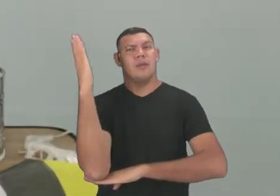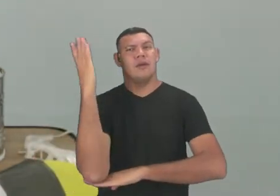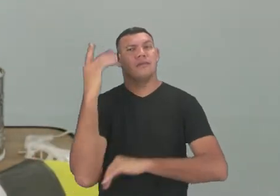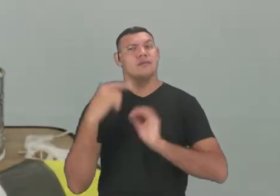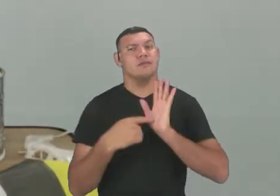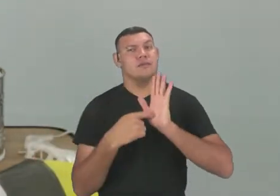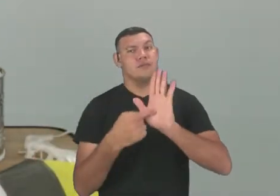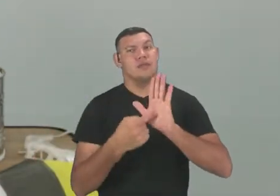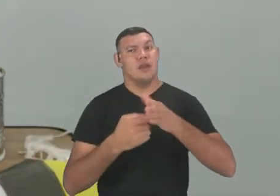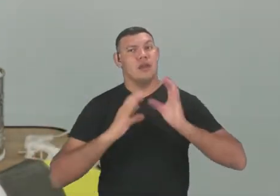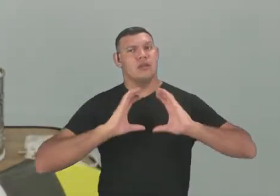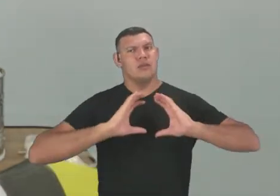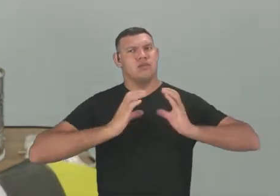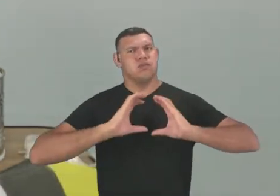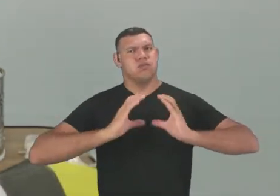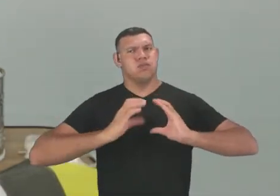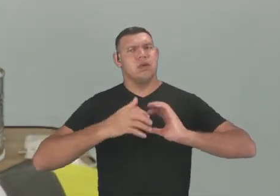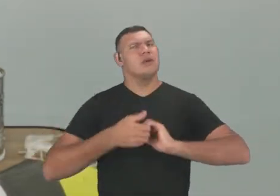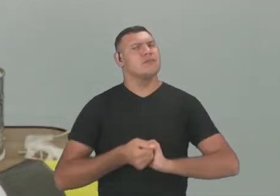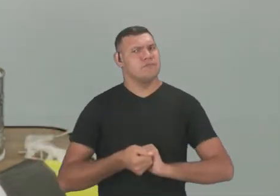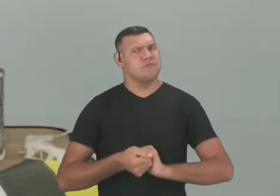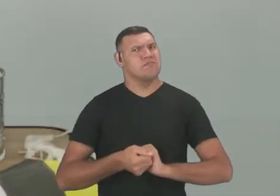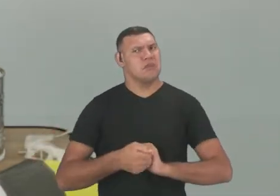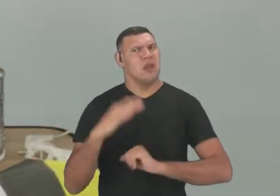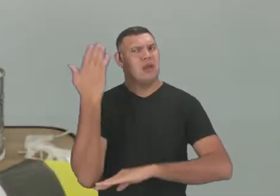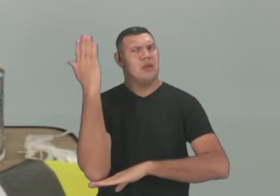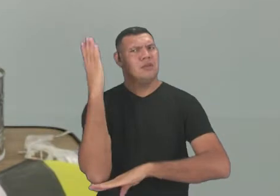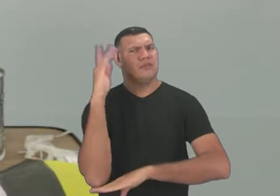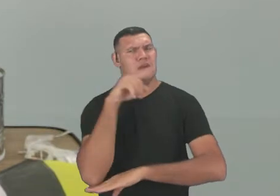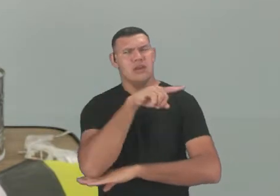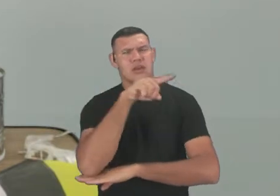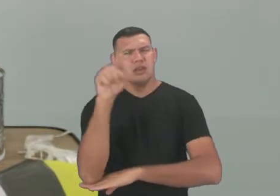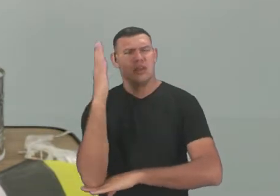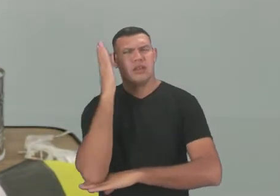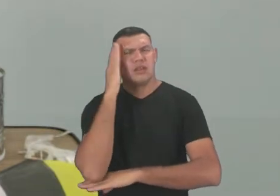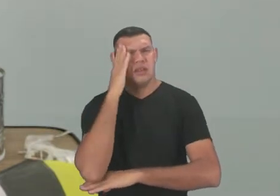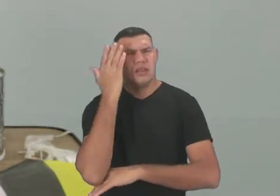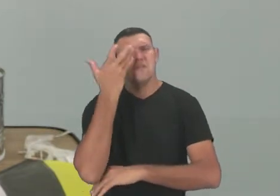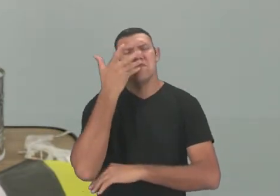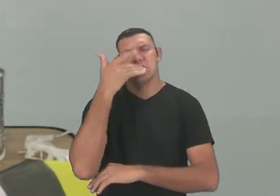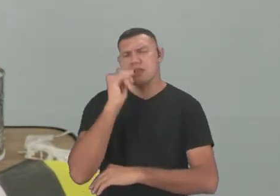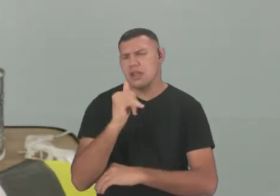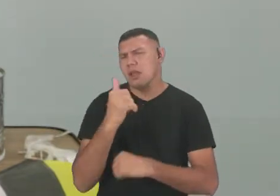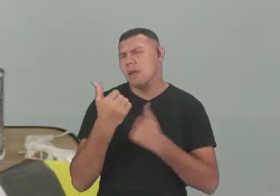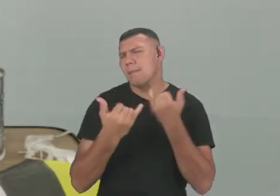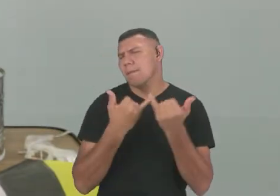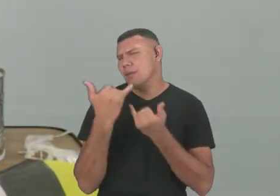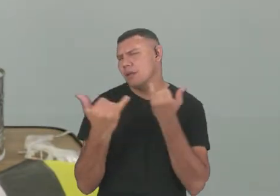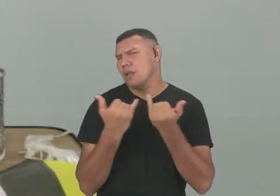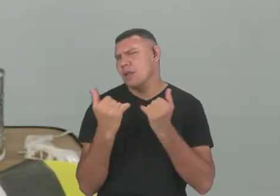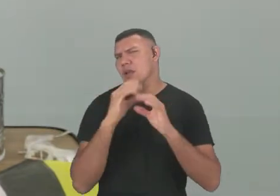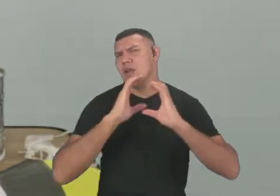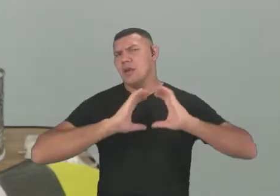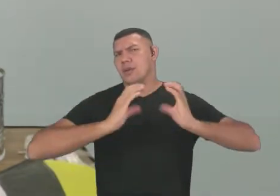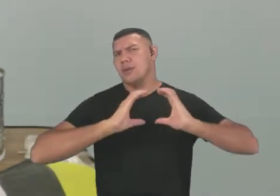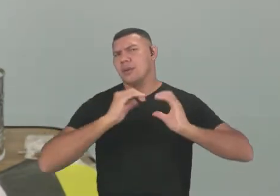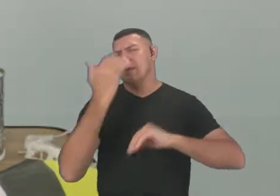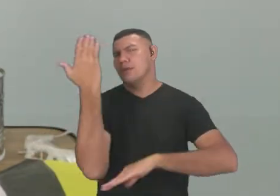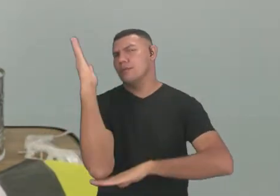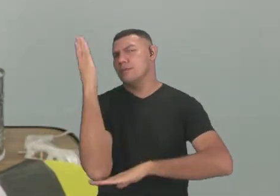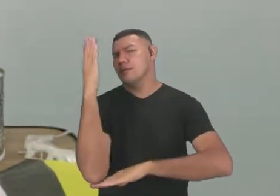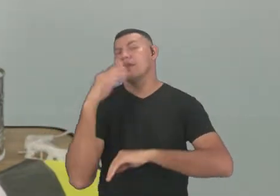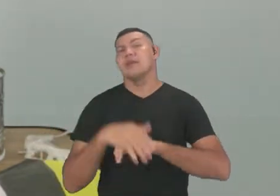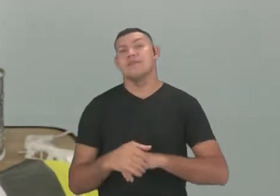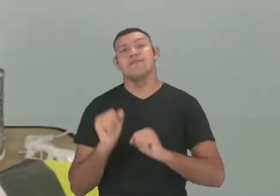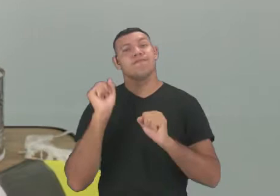aqui uma bola, a bola de madeira. Você sabia que antigamente as crianças brincavam com a bola de madeira? Sim,